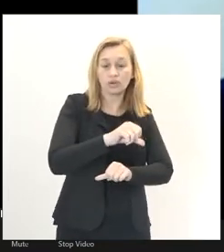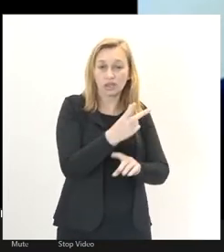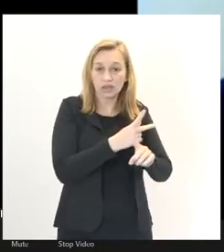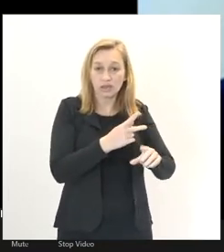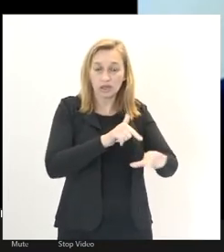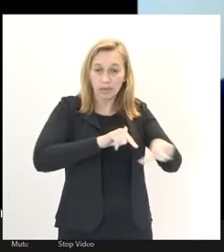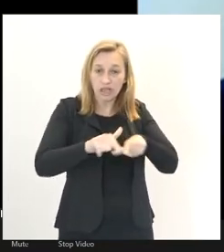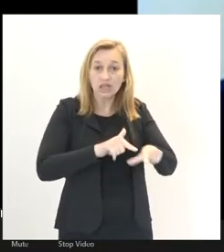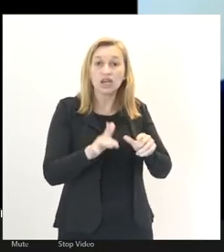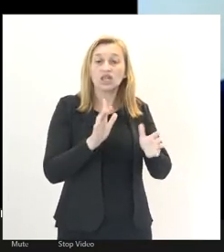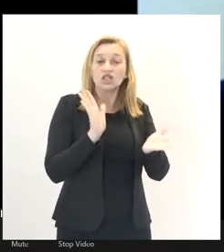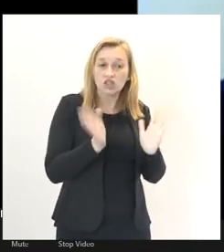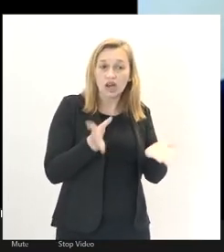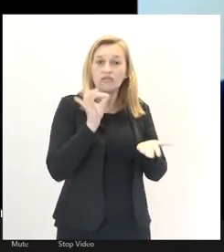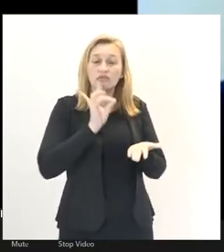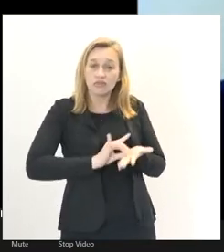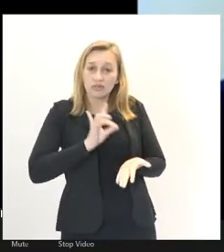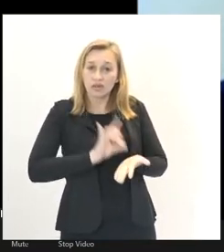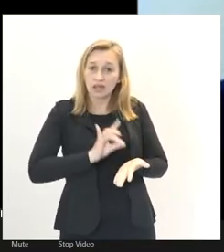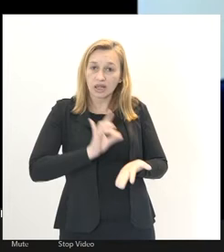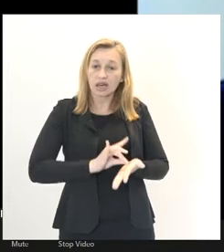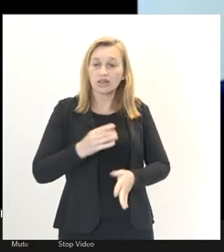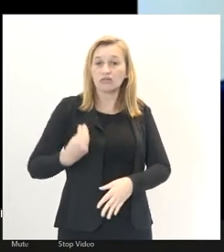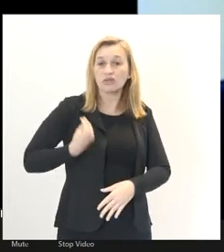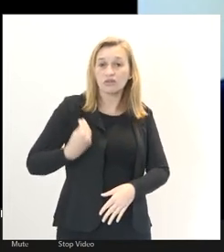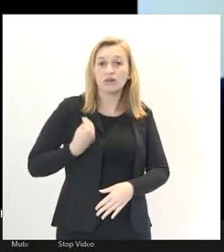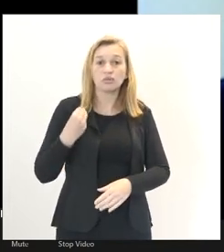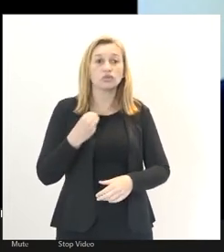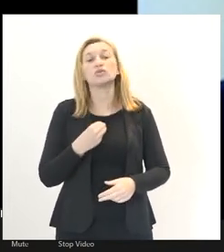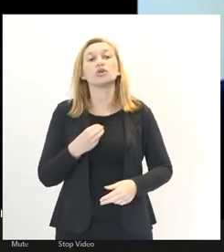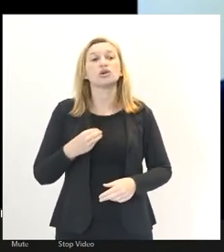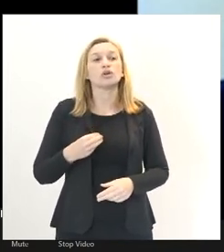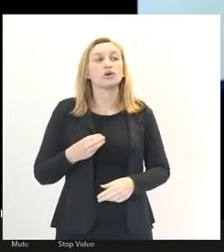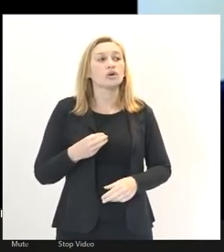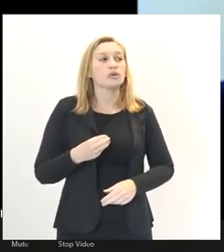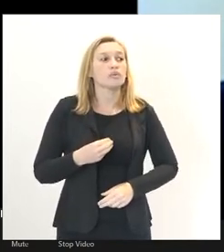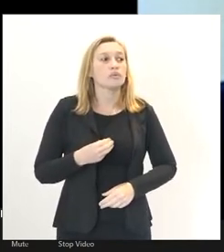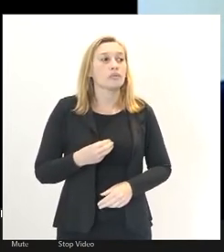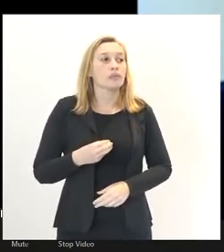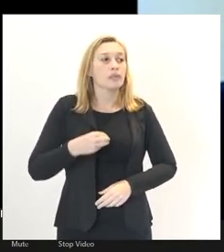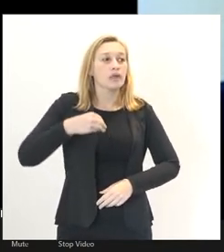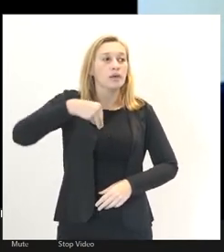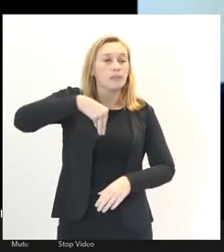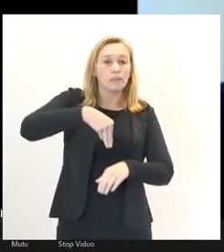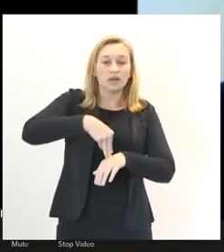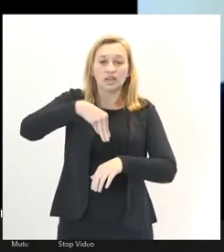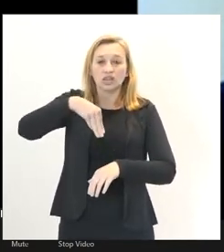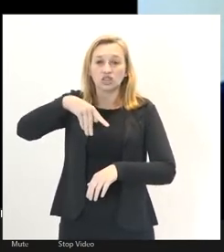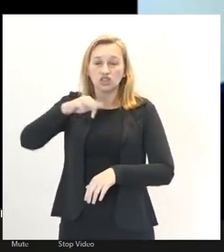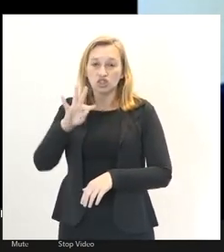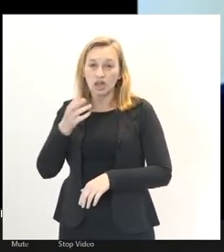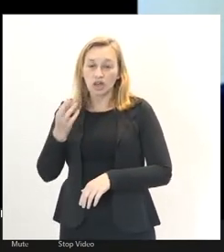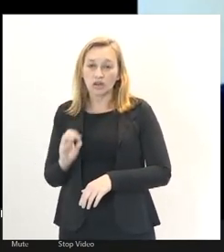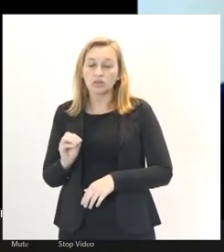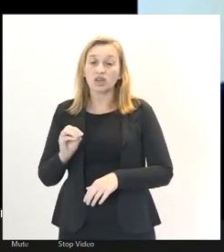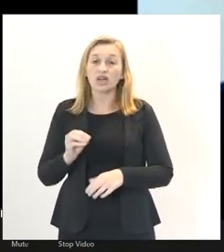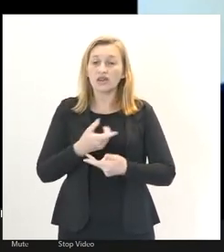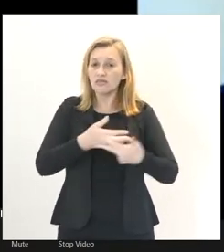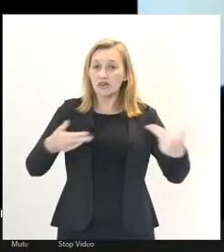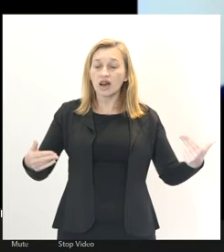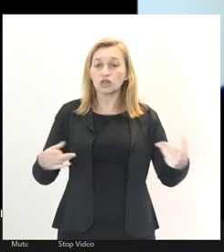na verdade, a pejotização do magistério em vários municípios do Estado do Rio de Janeiro.